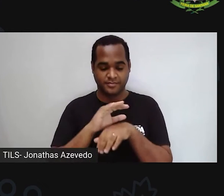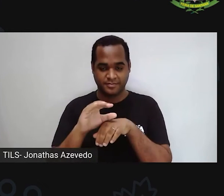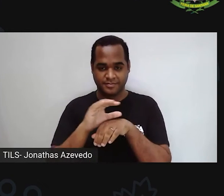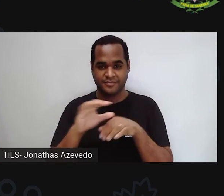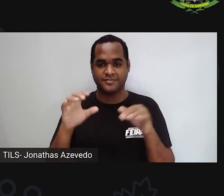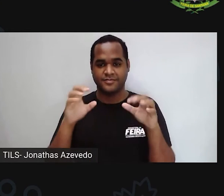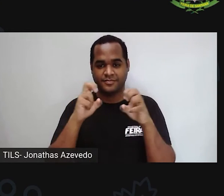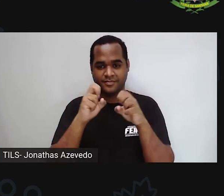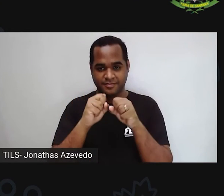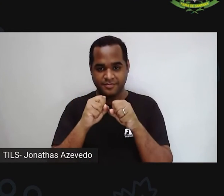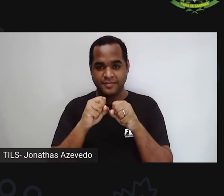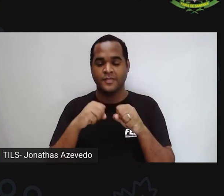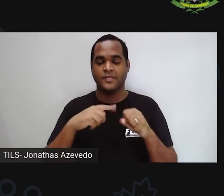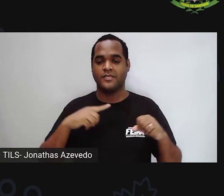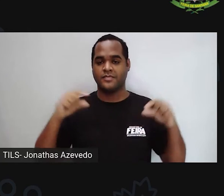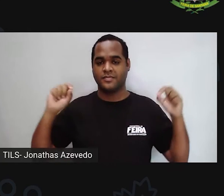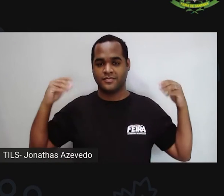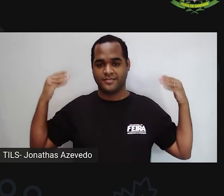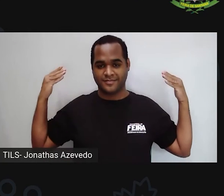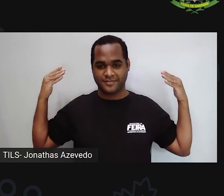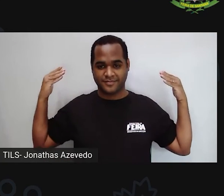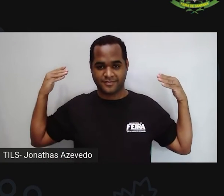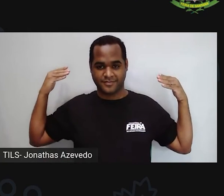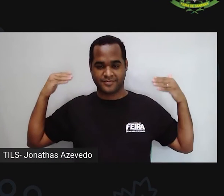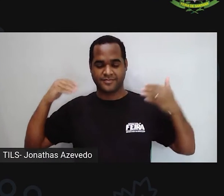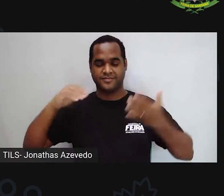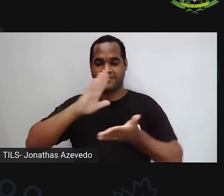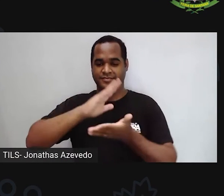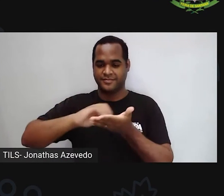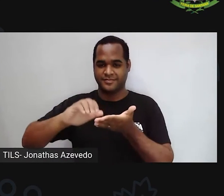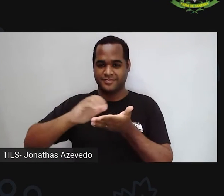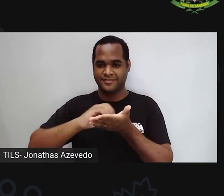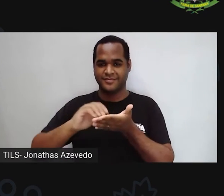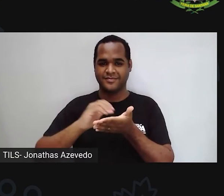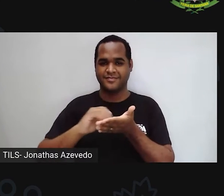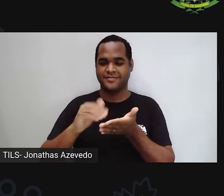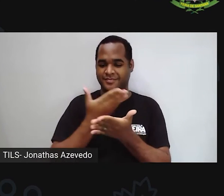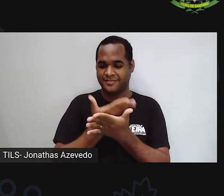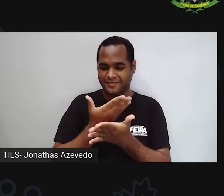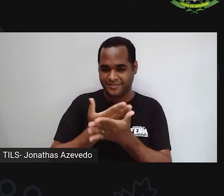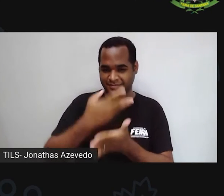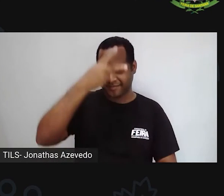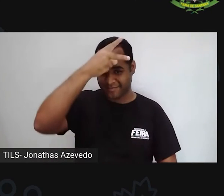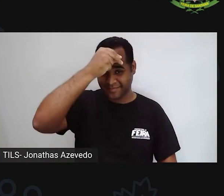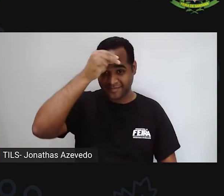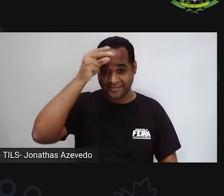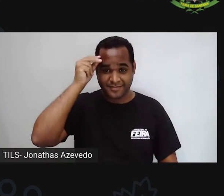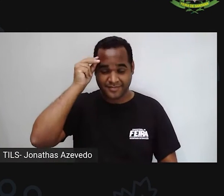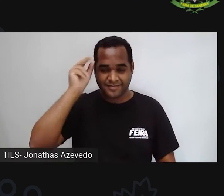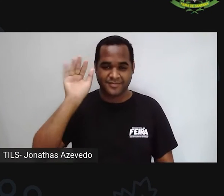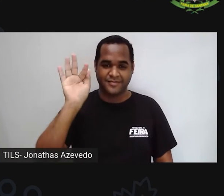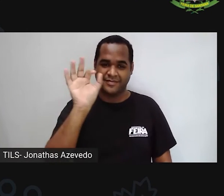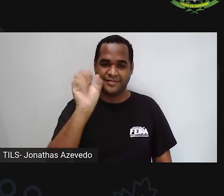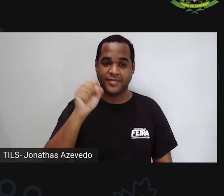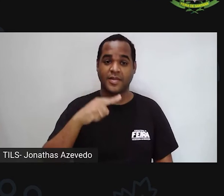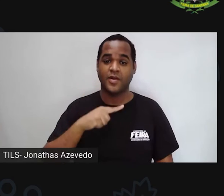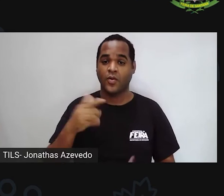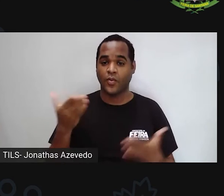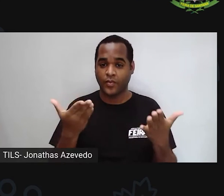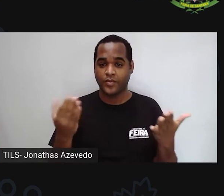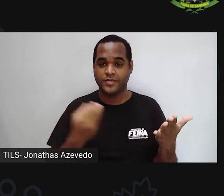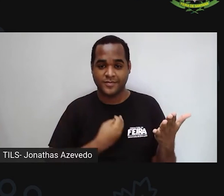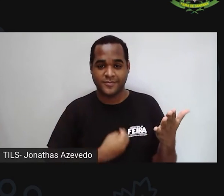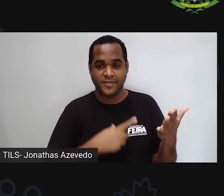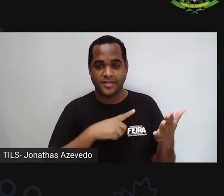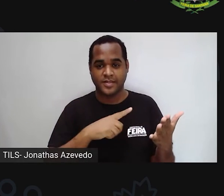castanho escuro. Aqui atrás de mim tem a logo da Prefeitura Municipal de Feira de Santana e da Secretaria Municipal de Educação. E hoje a gente tem a